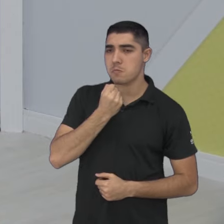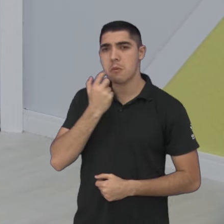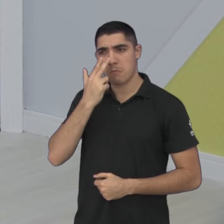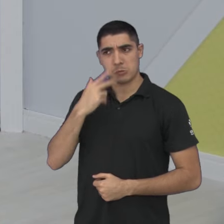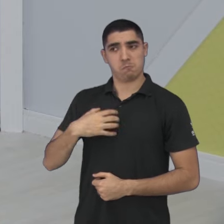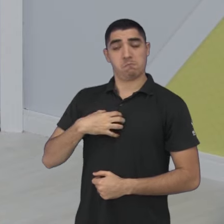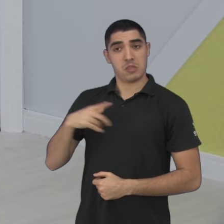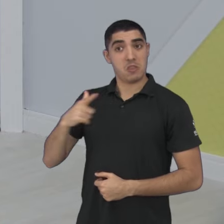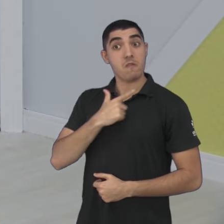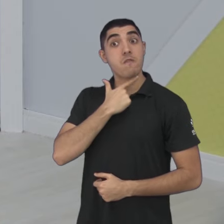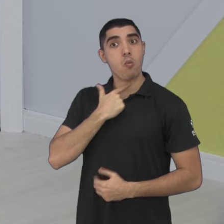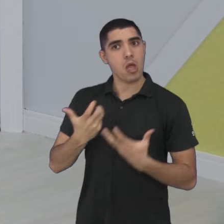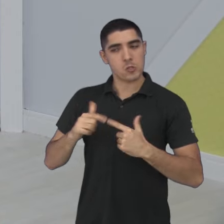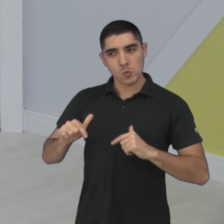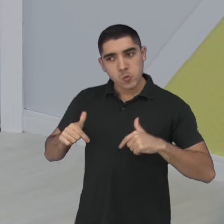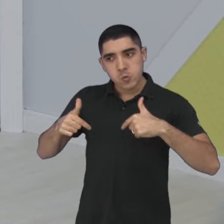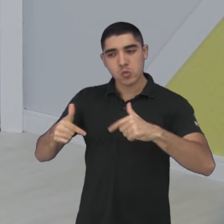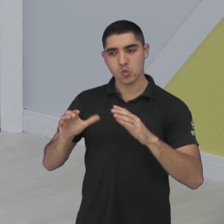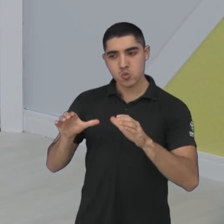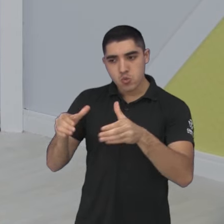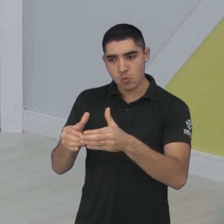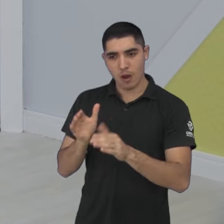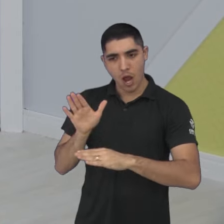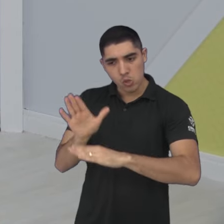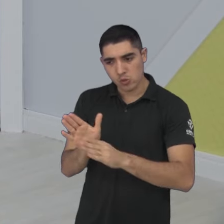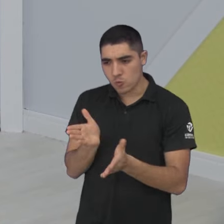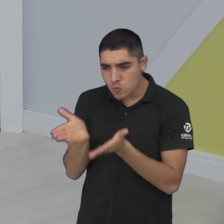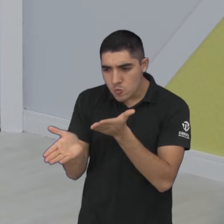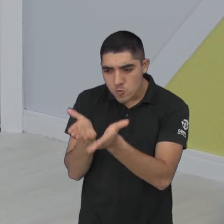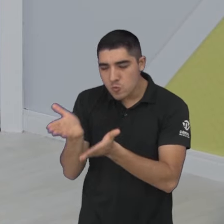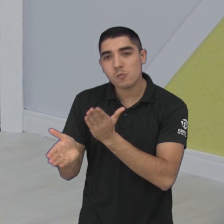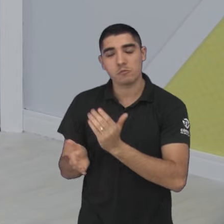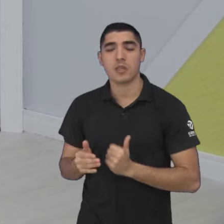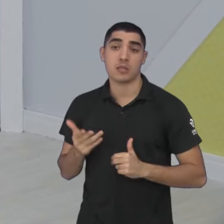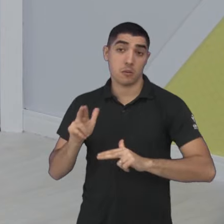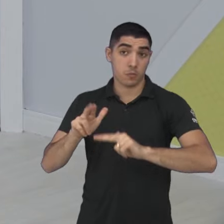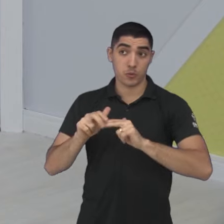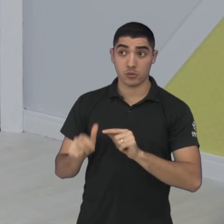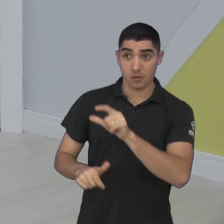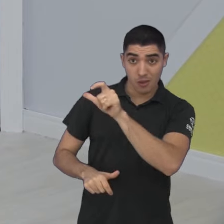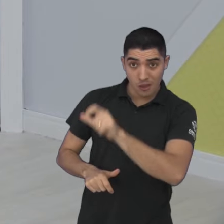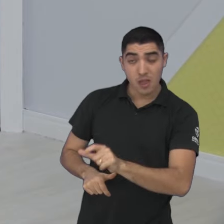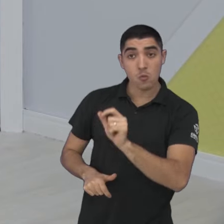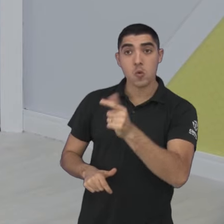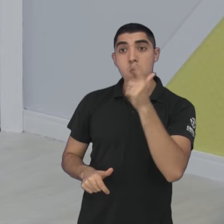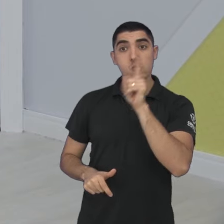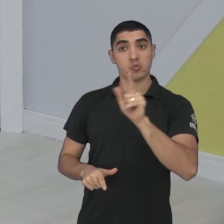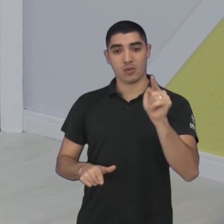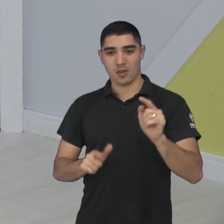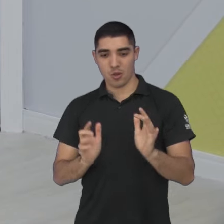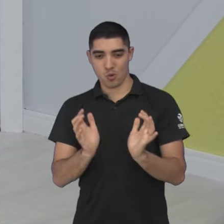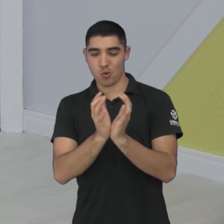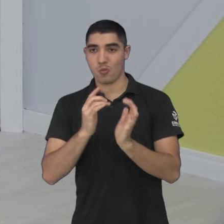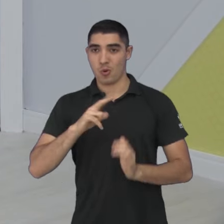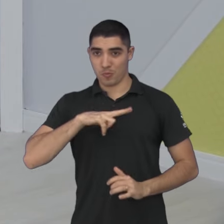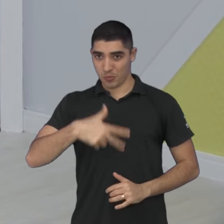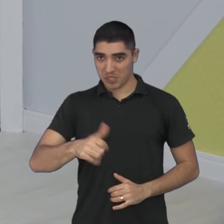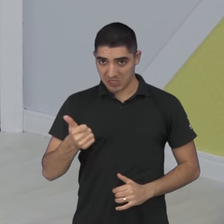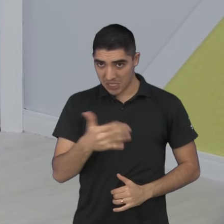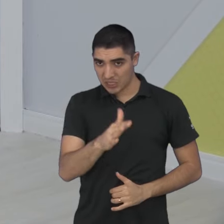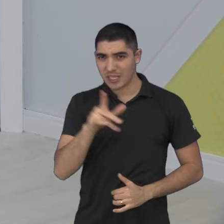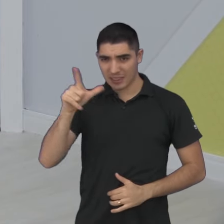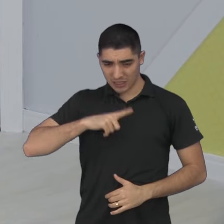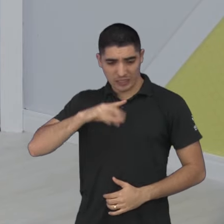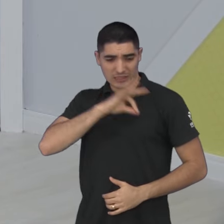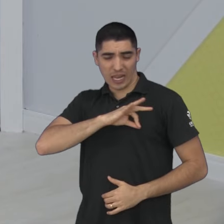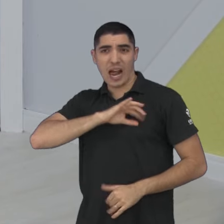agregador, um cara de grupo, um cara que sabe conversar. Não é à toa que ele fez aquela portuguesa santista com três meses de salário atrasado, toda